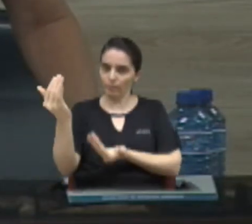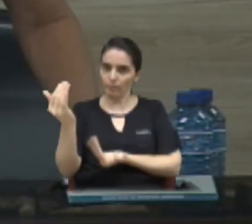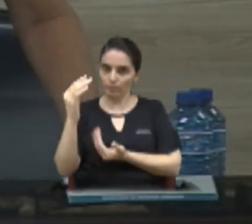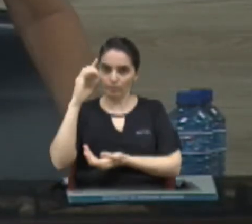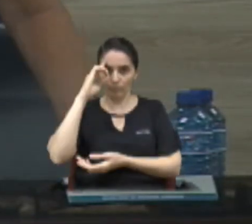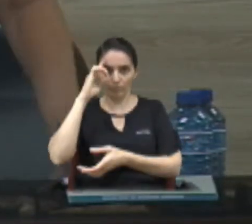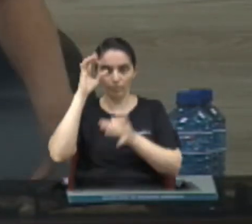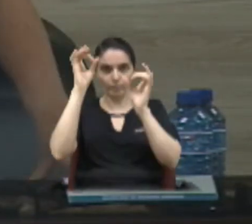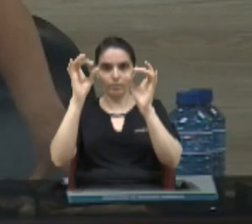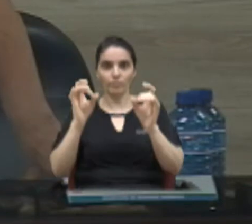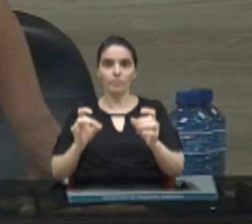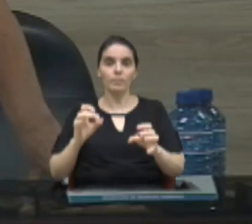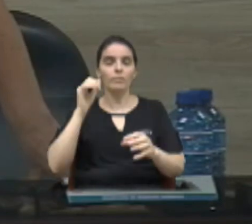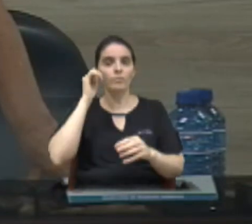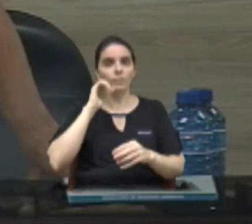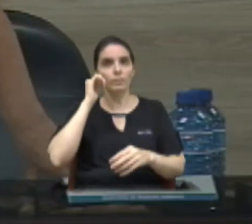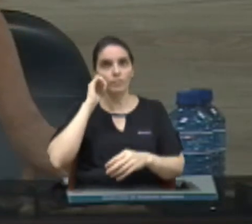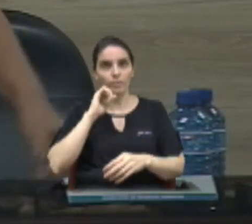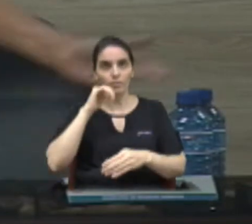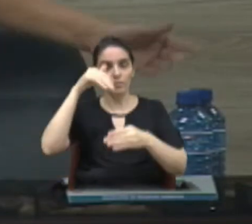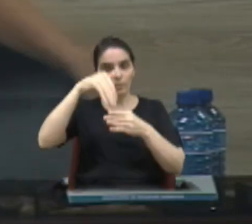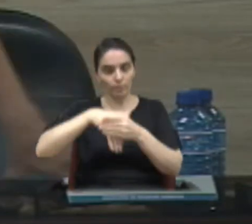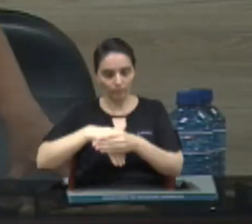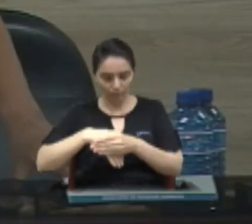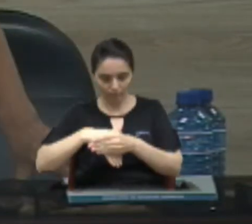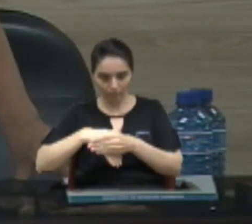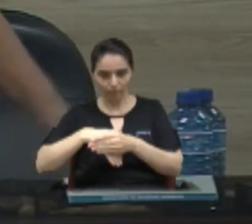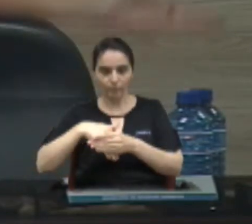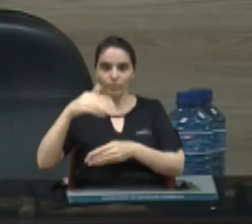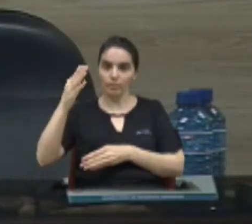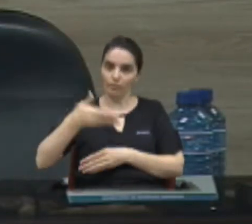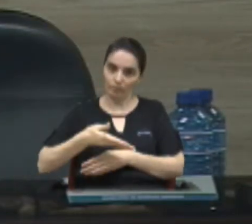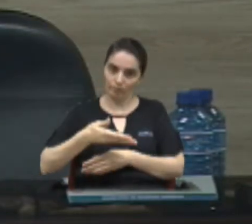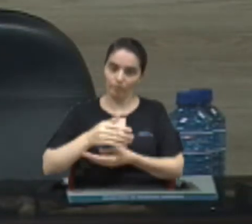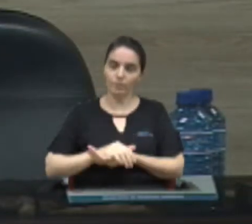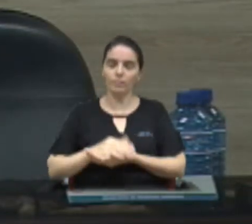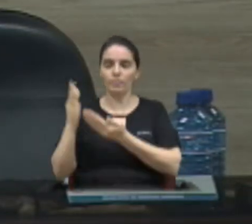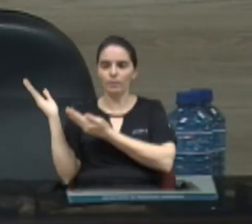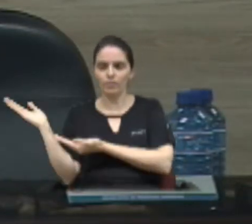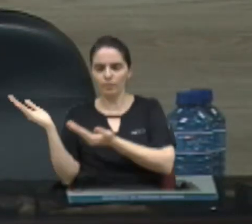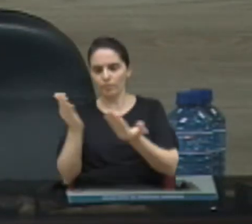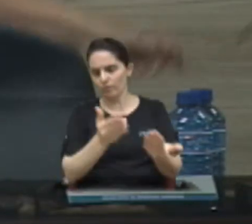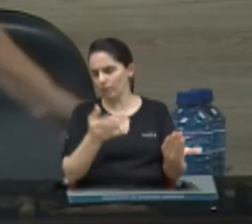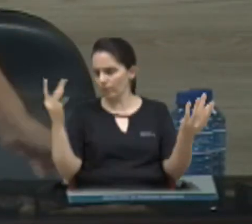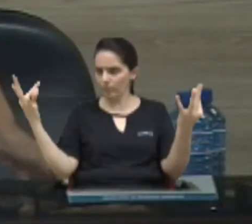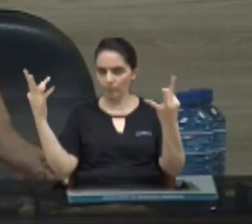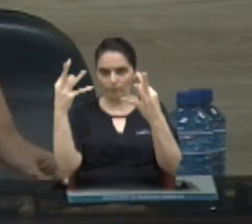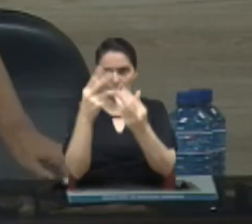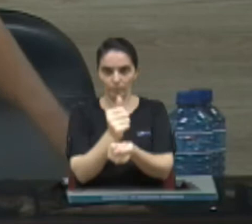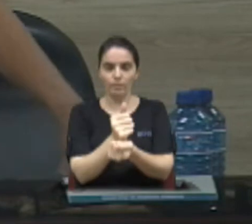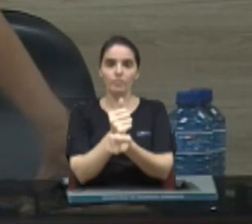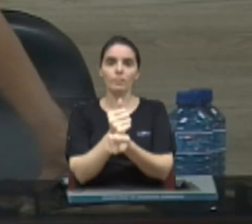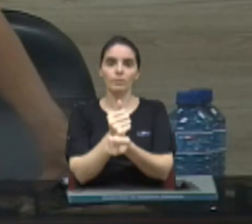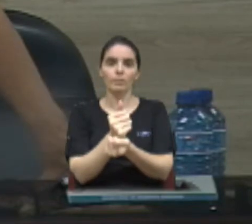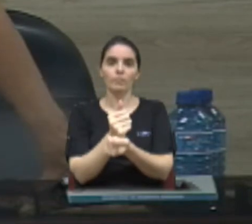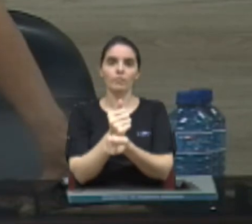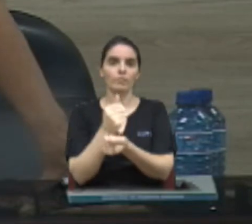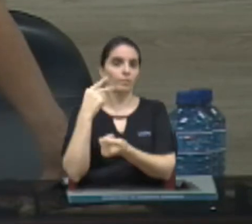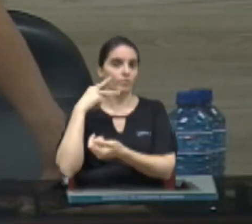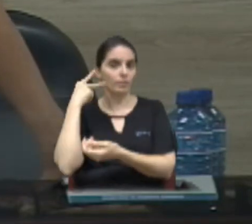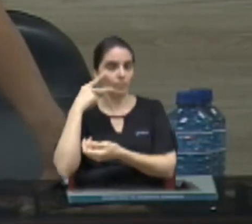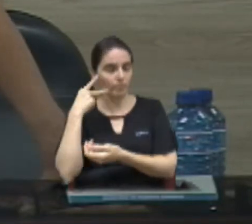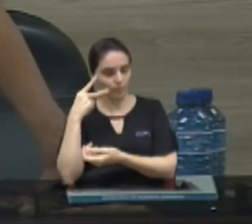Internacional da Mulher que vamos votar agora então convido a todos os vereadores